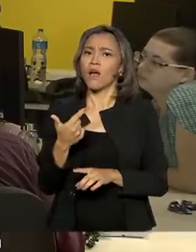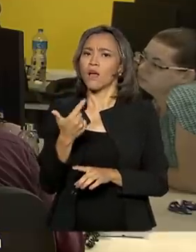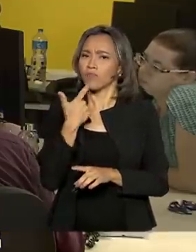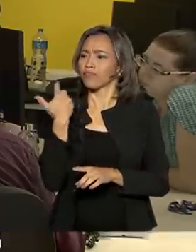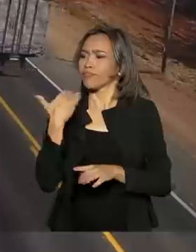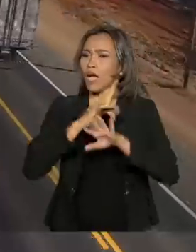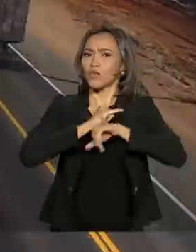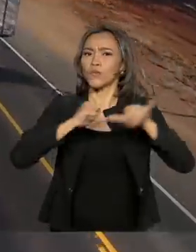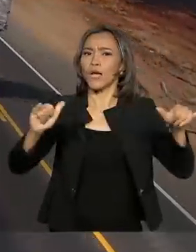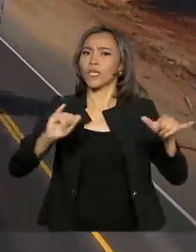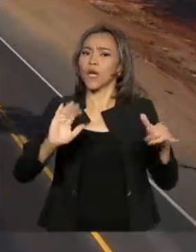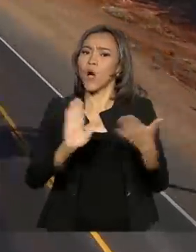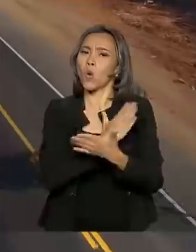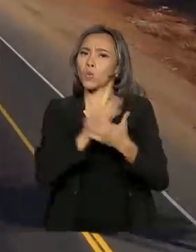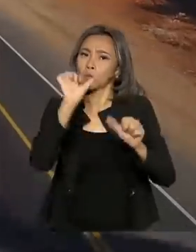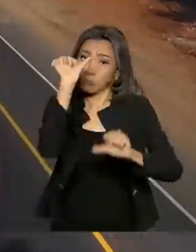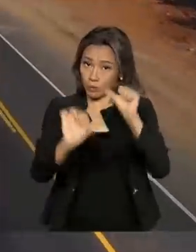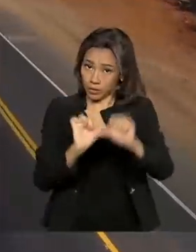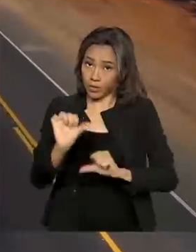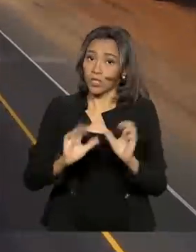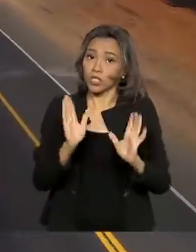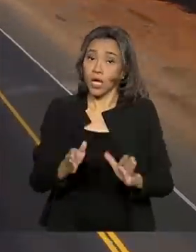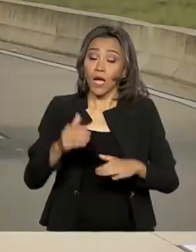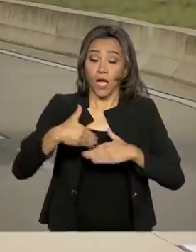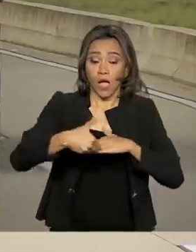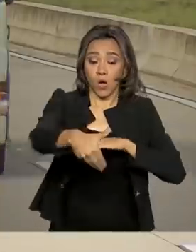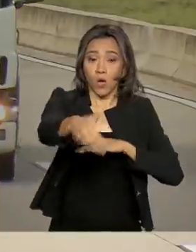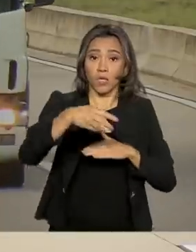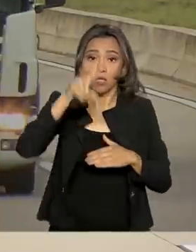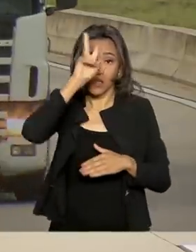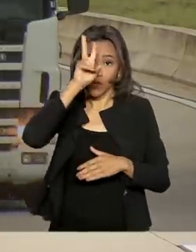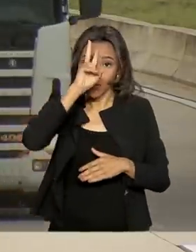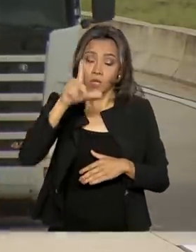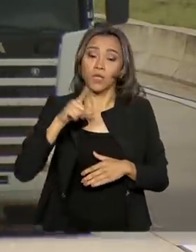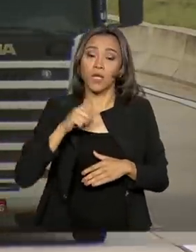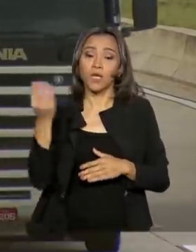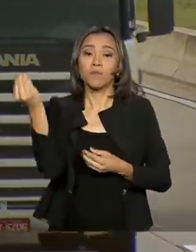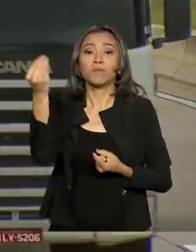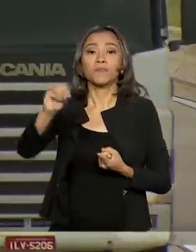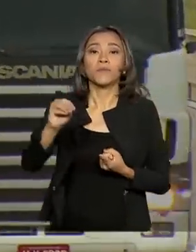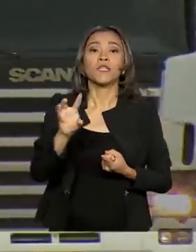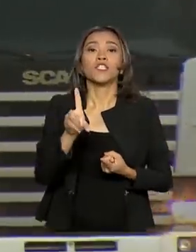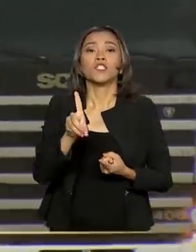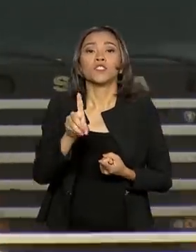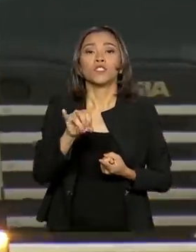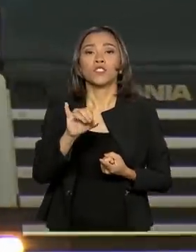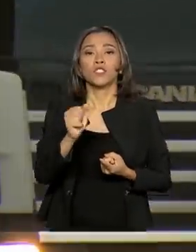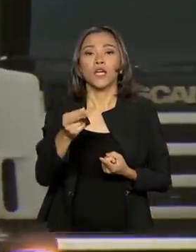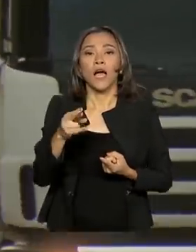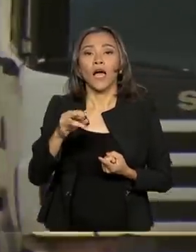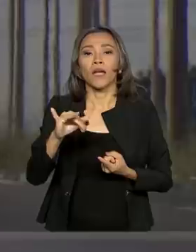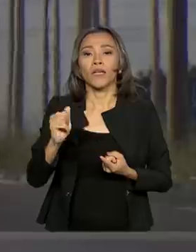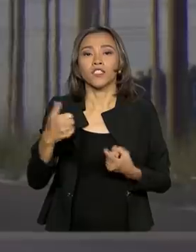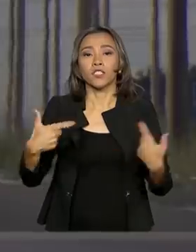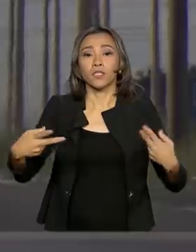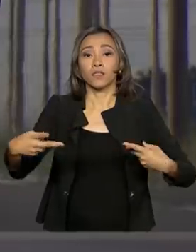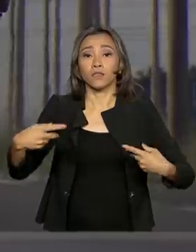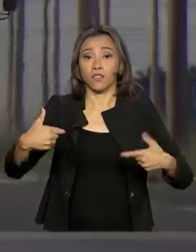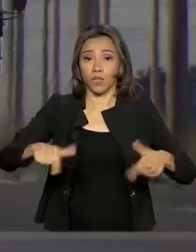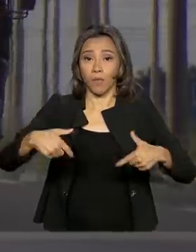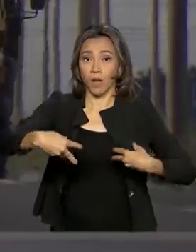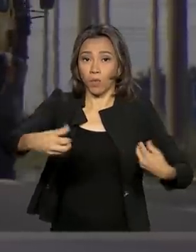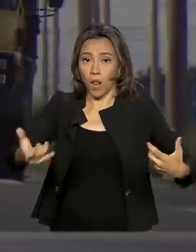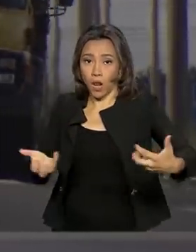mudanças. A partir da próxima segunda-feira, o custo passa a incluir também as diárias do caminhoneiro. As regras agora se aplicam a 12